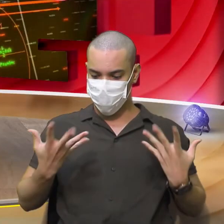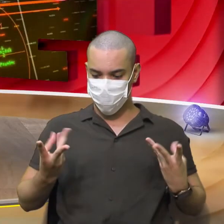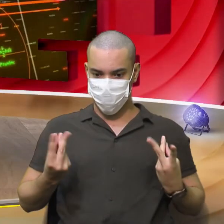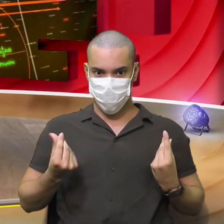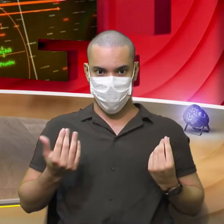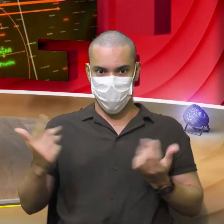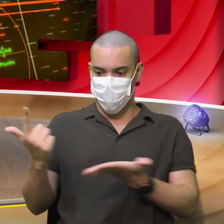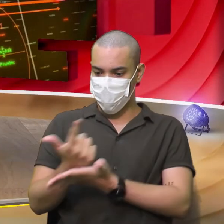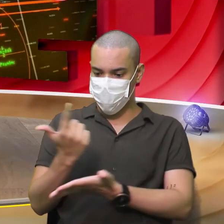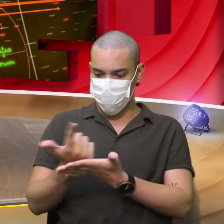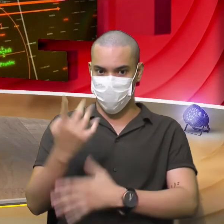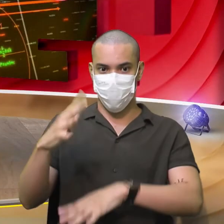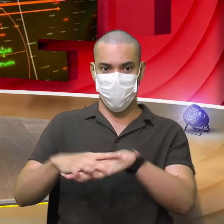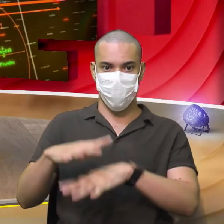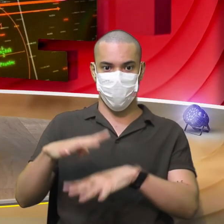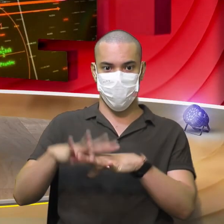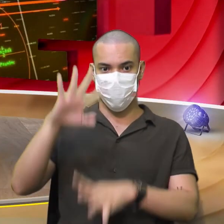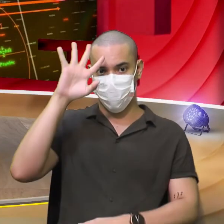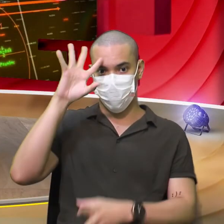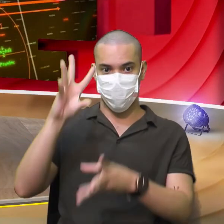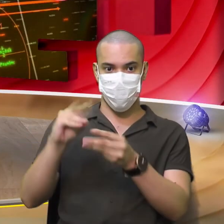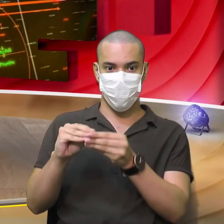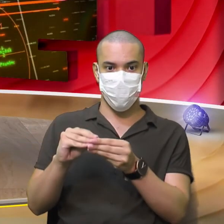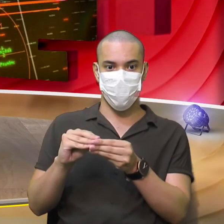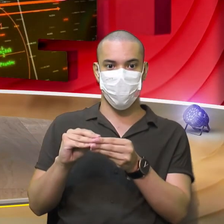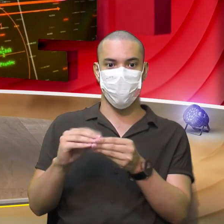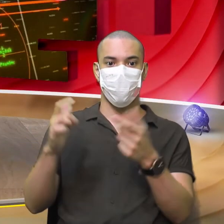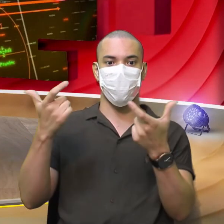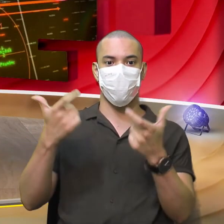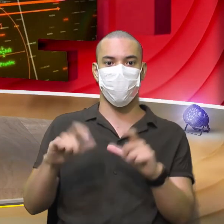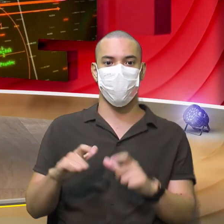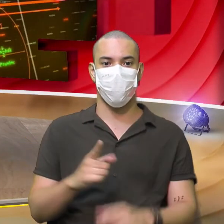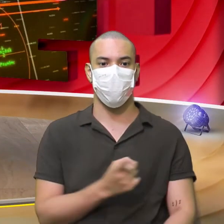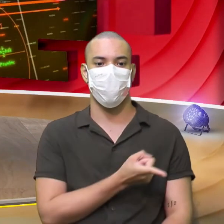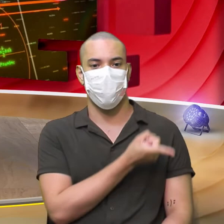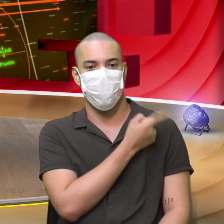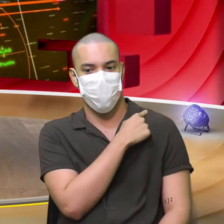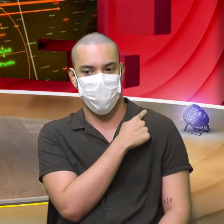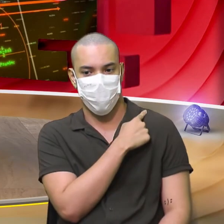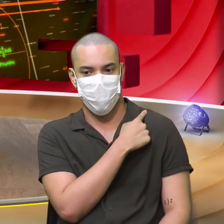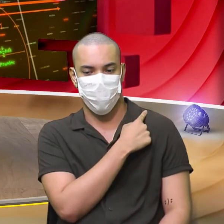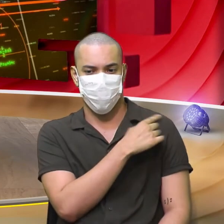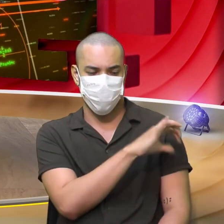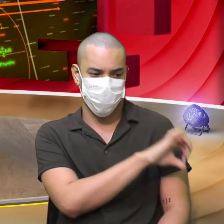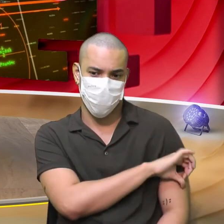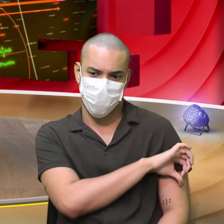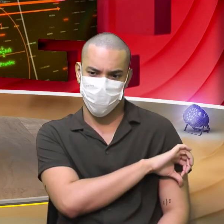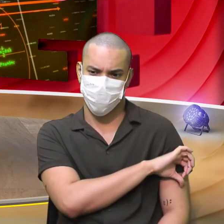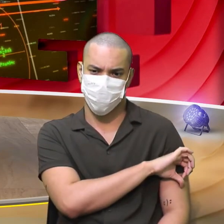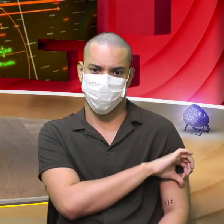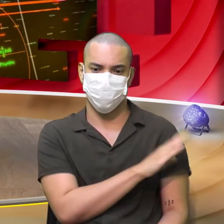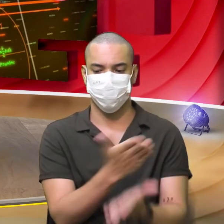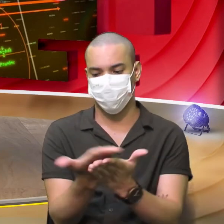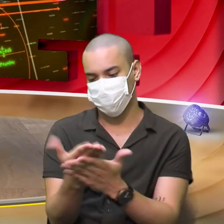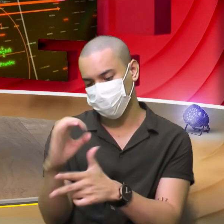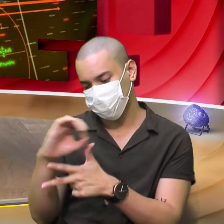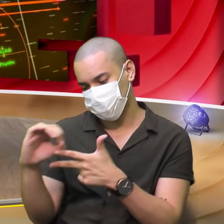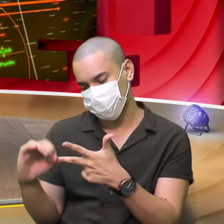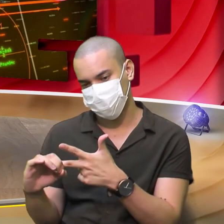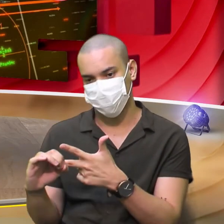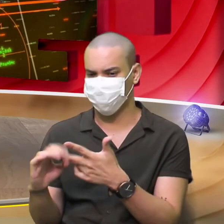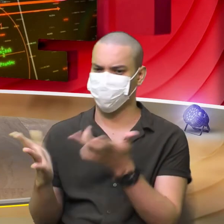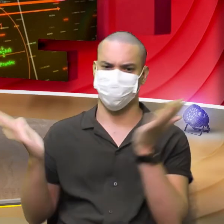Um livro De matemática básica Lá do primeiro ano Ou do nono ano Para estudar para o Enem Não